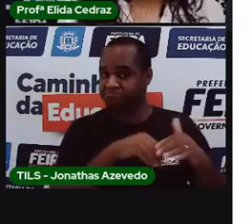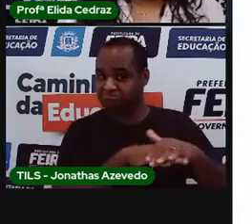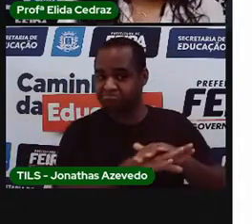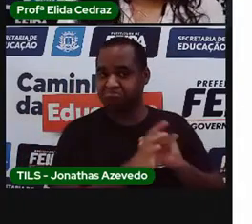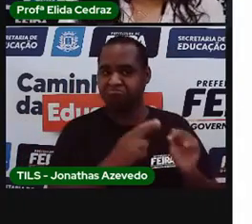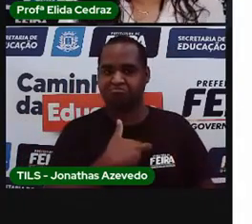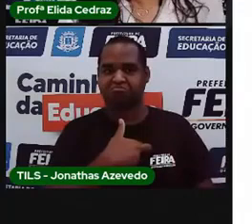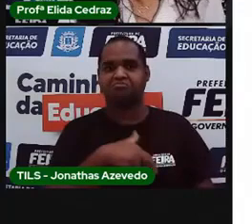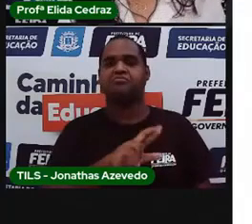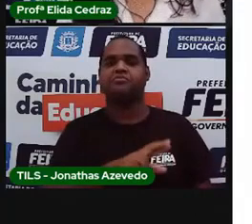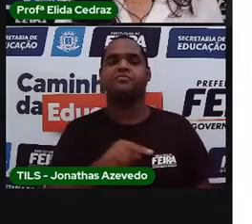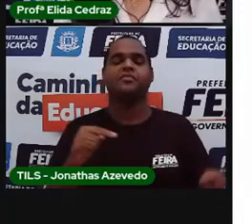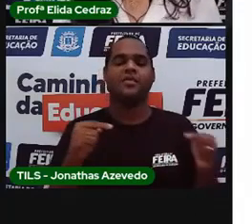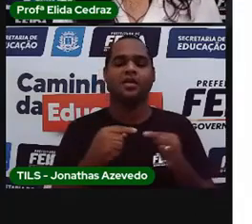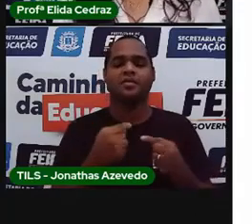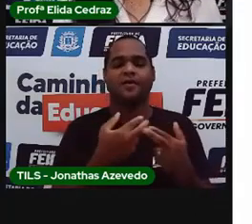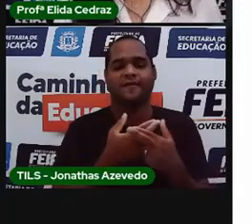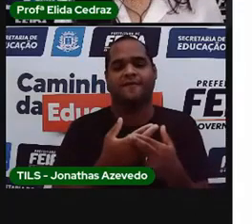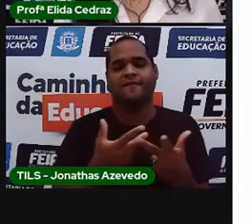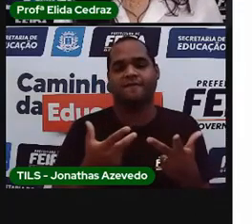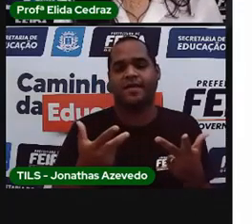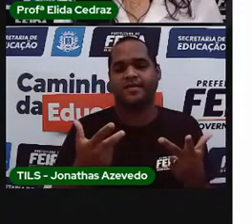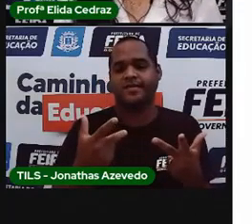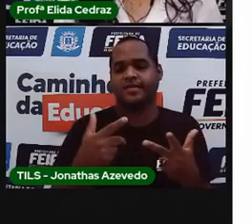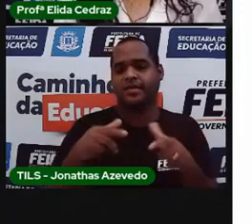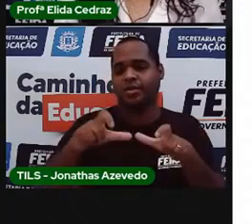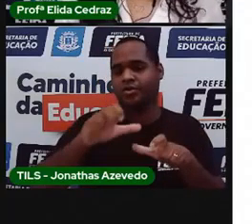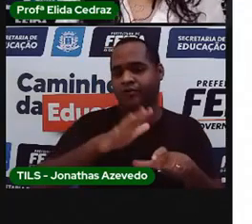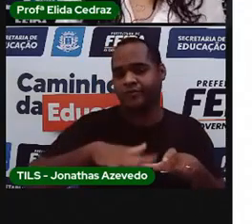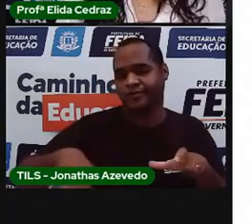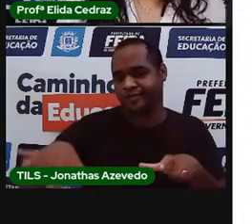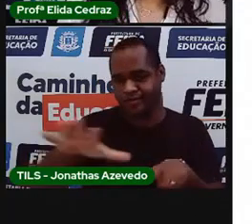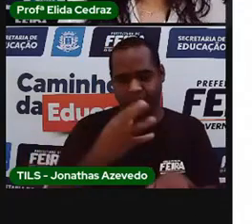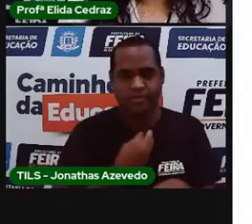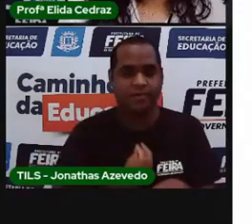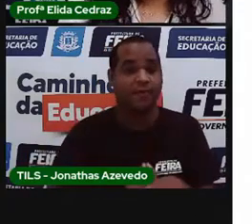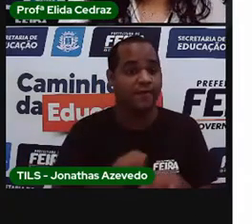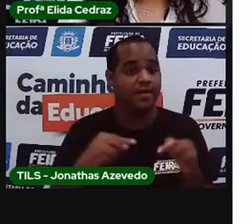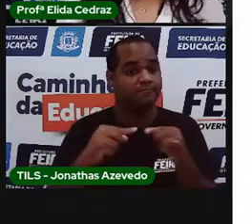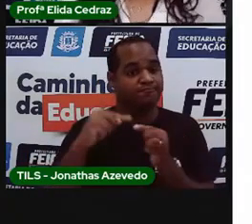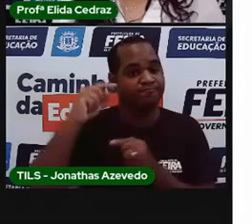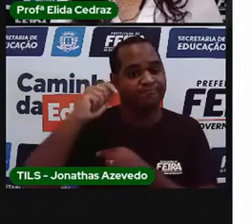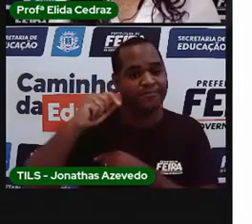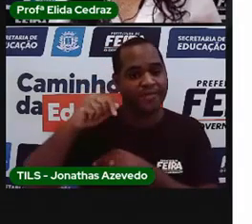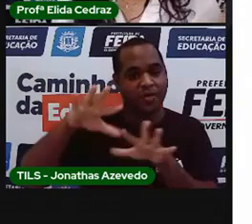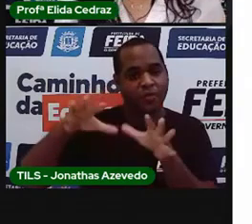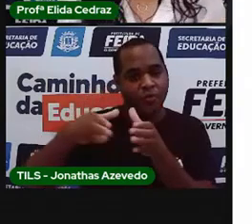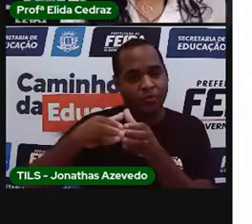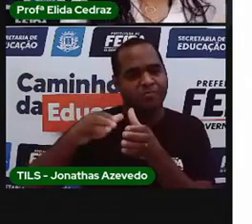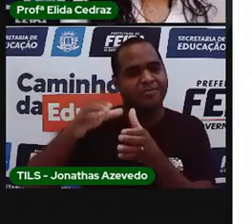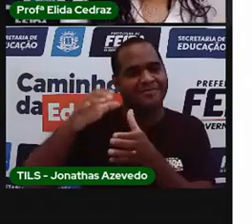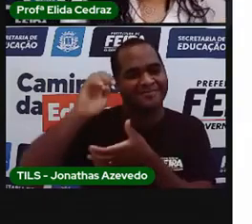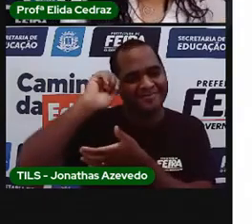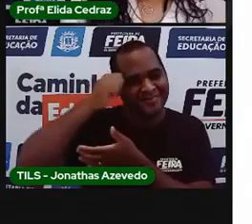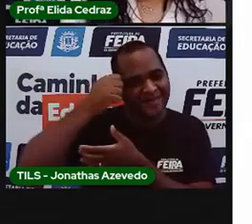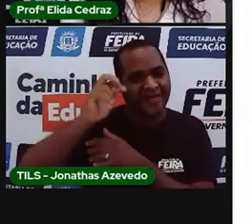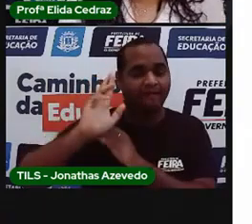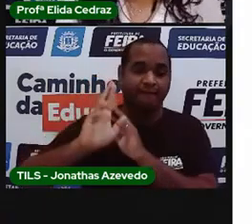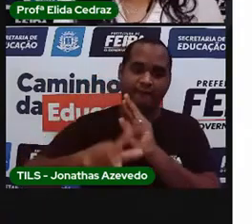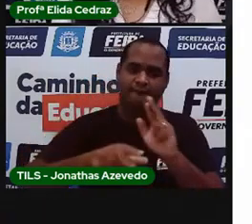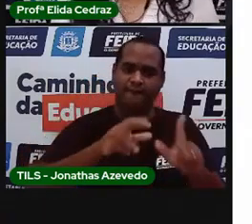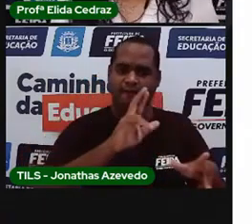religiosa das comunidades quilombolas são diferentes de muitas outras